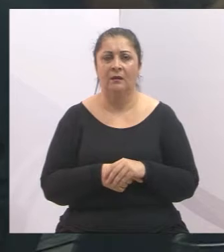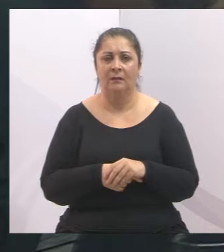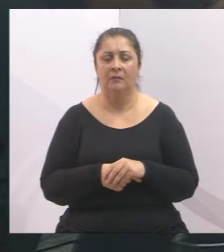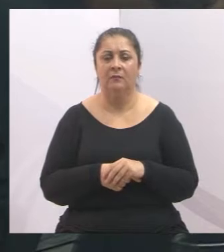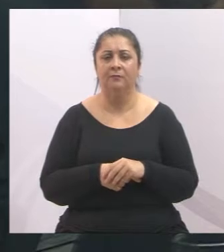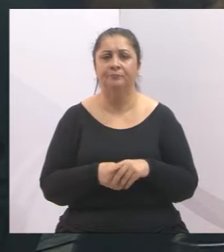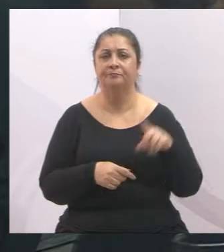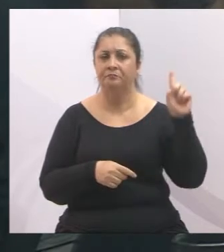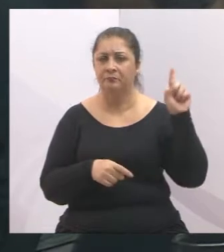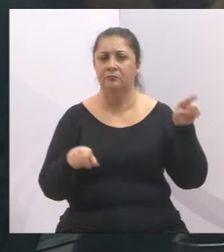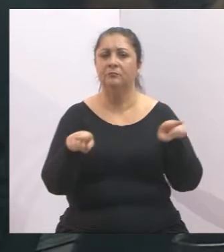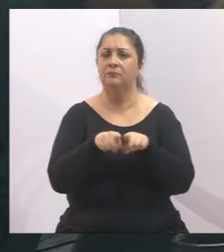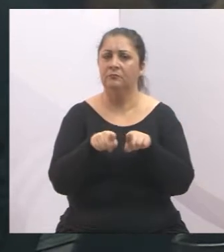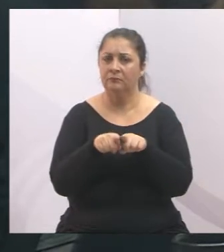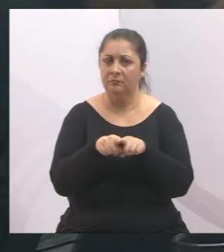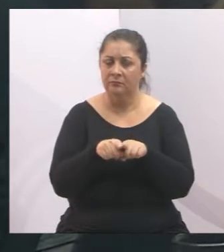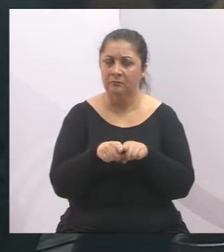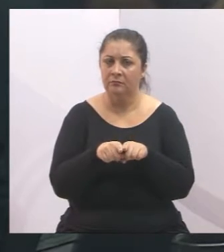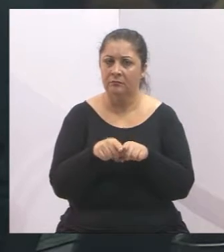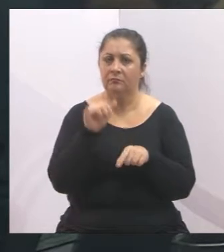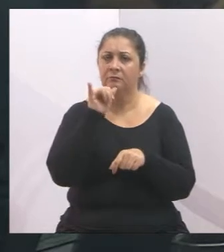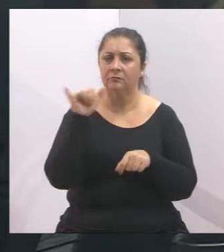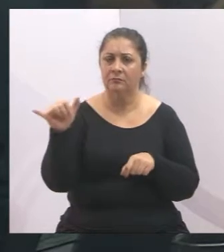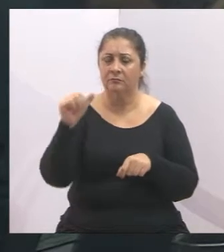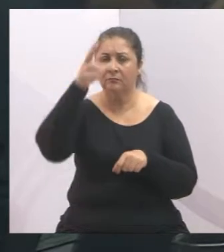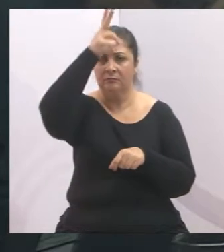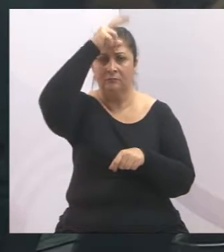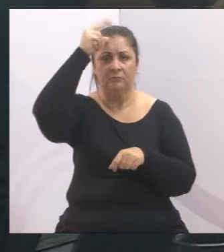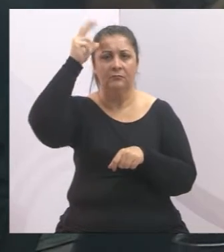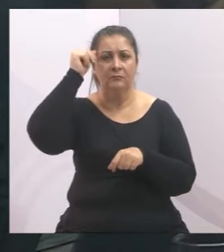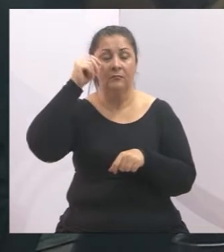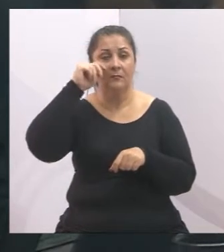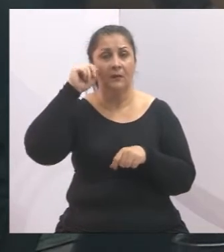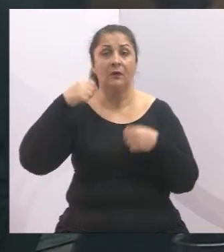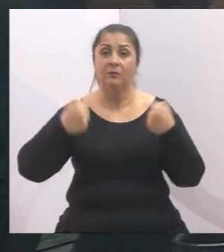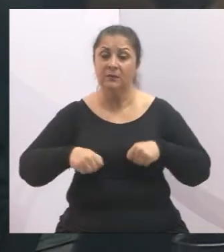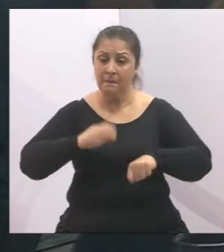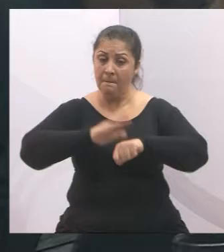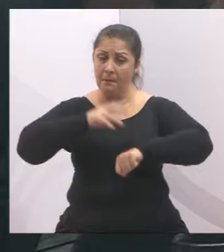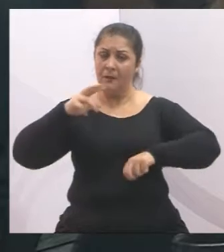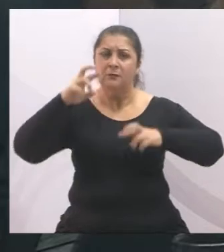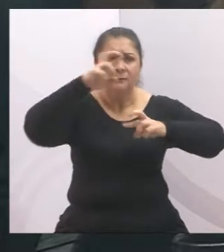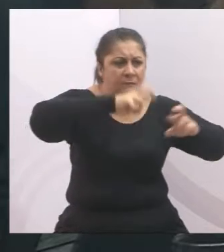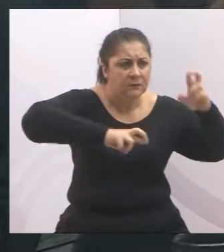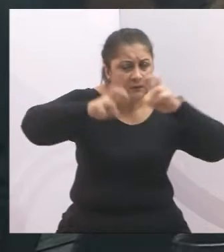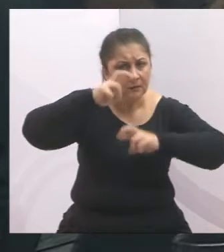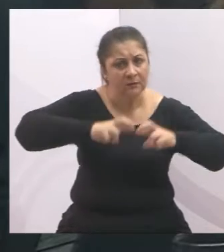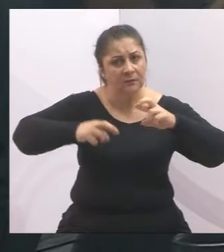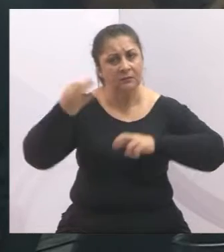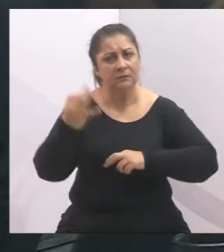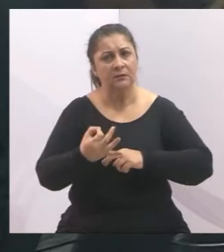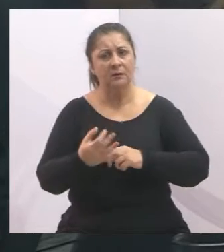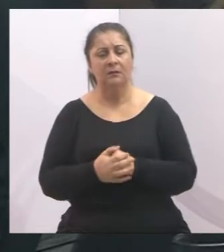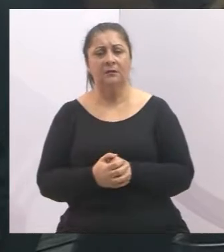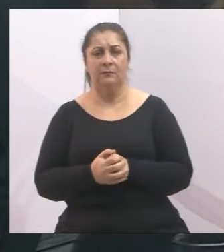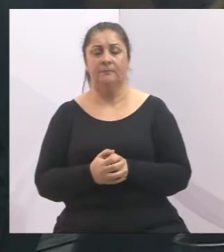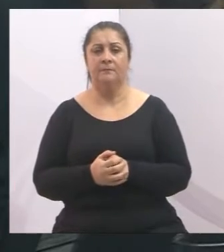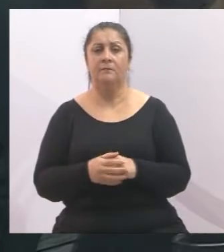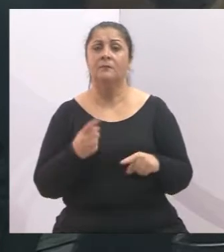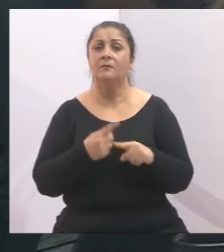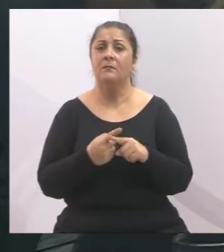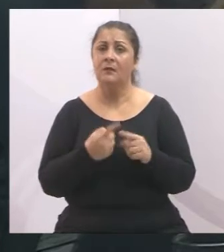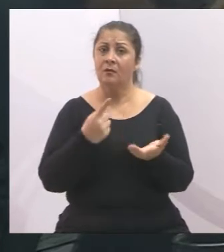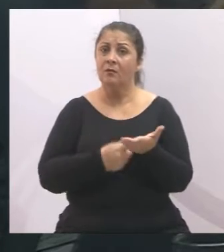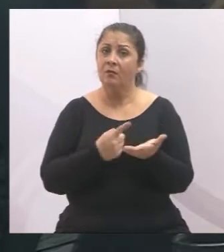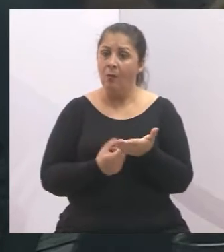recomendando que a Prefeitura exerça com mais rigor essa fiscalização, porque é um contrato